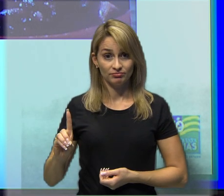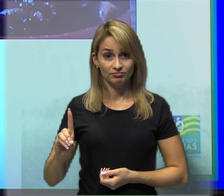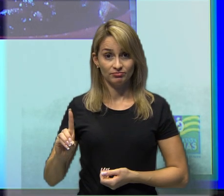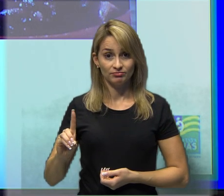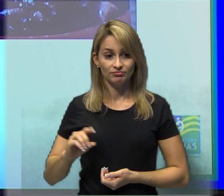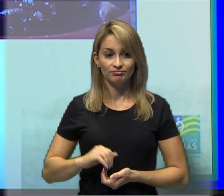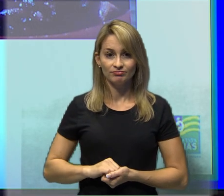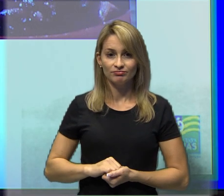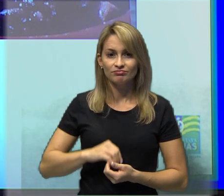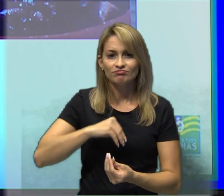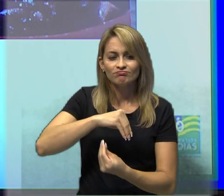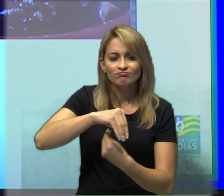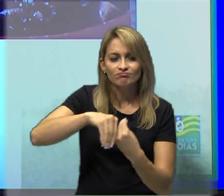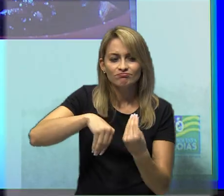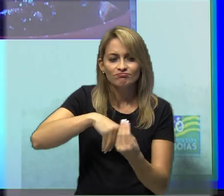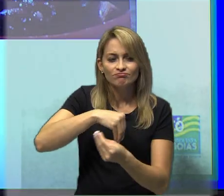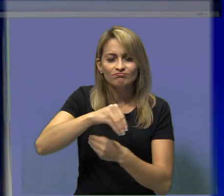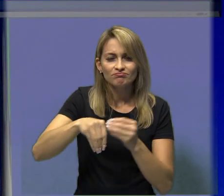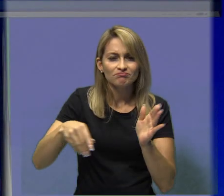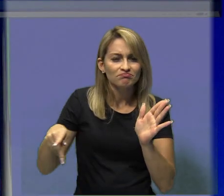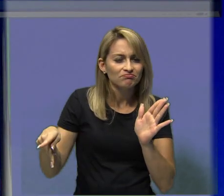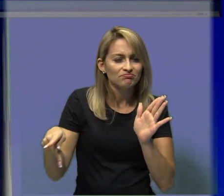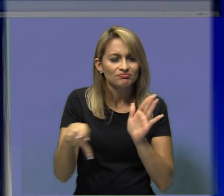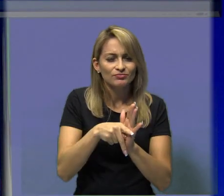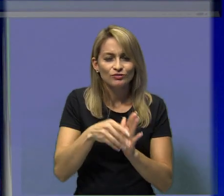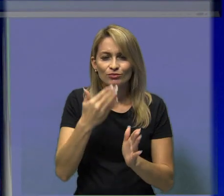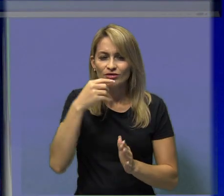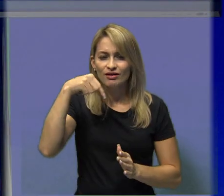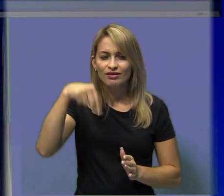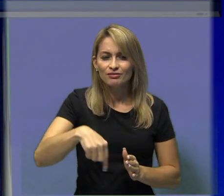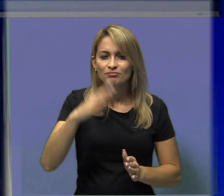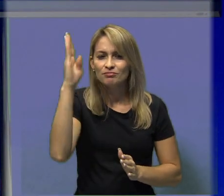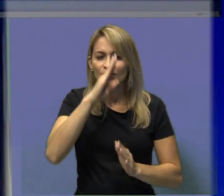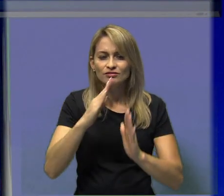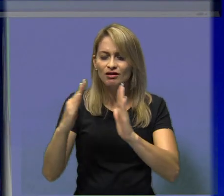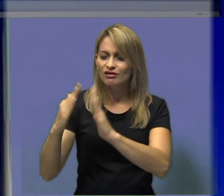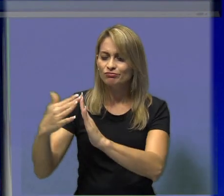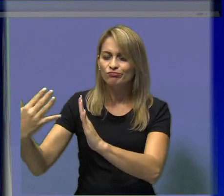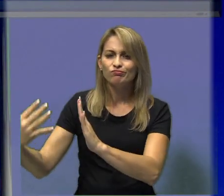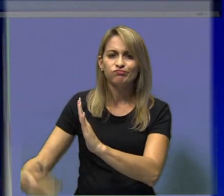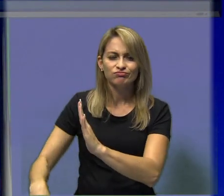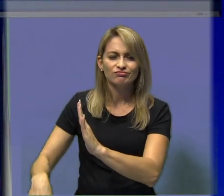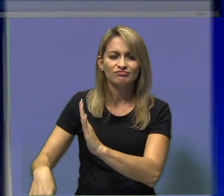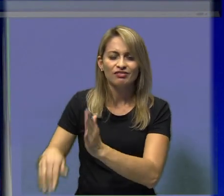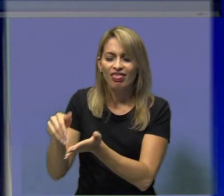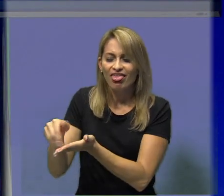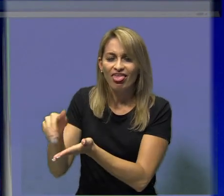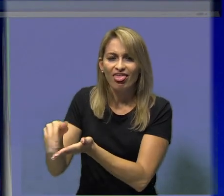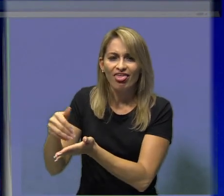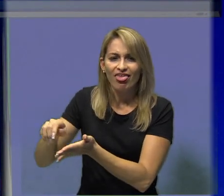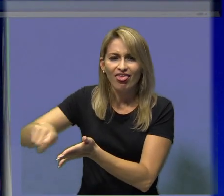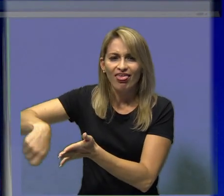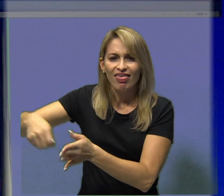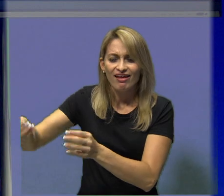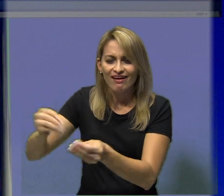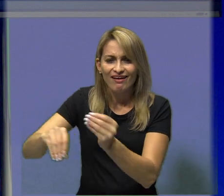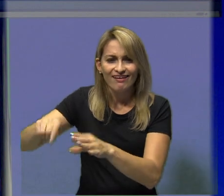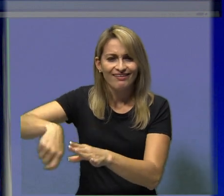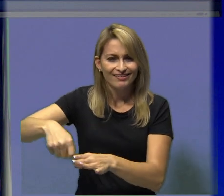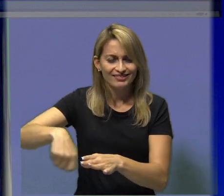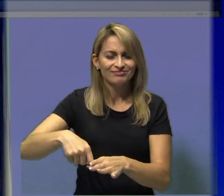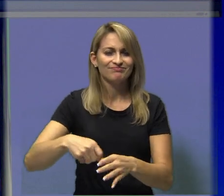as sobras da cozinha dos senhores. Tá aí uma foto típica de uma feijoada. É um prato